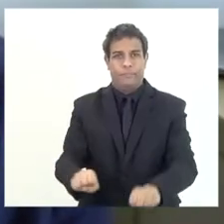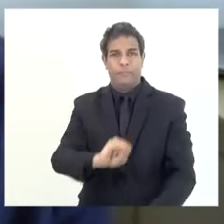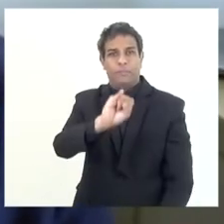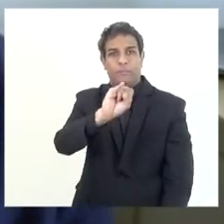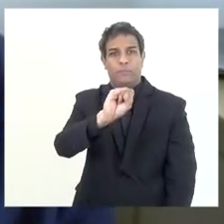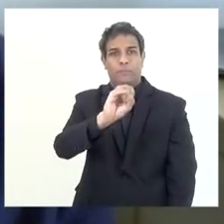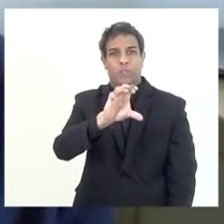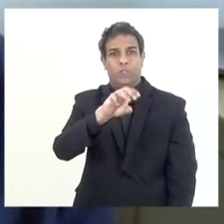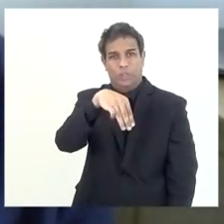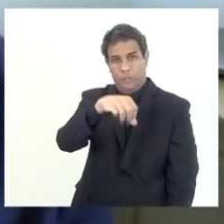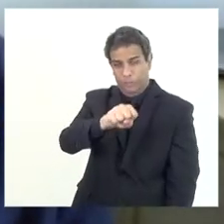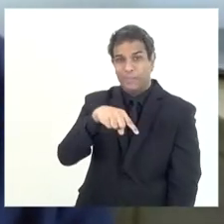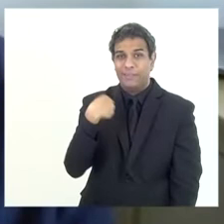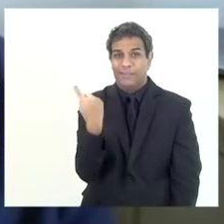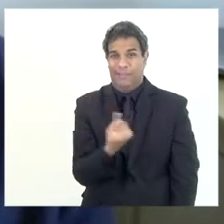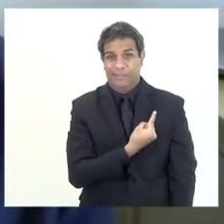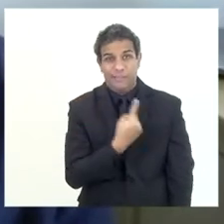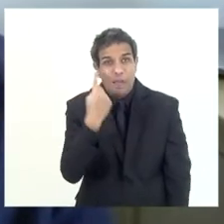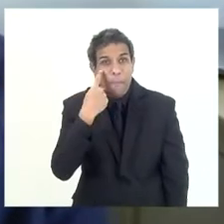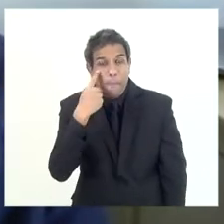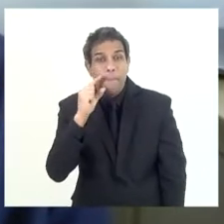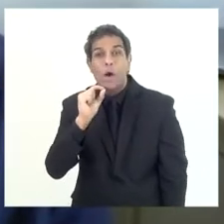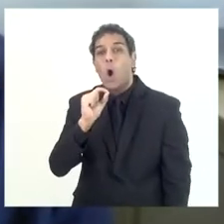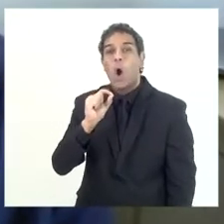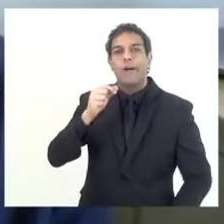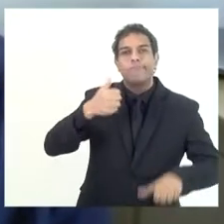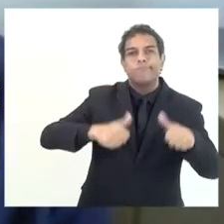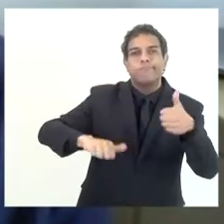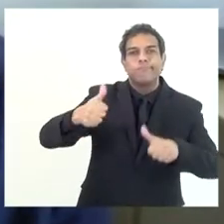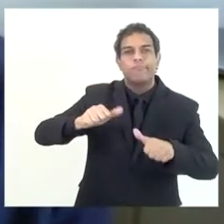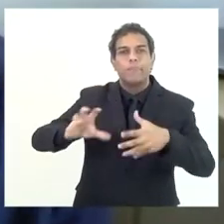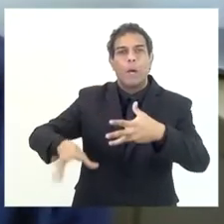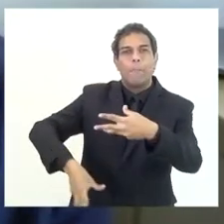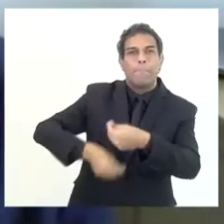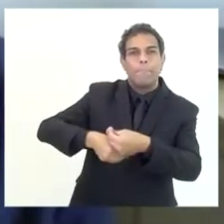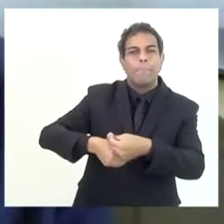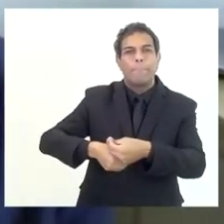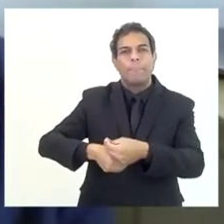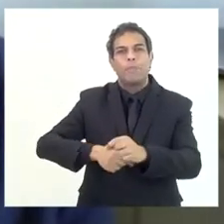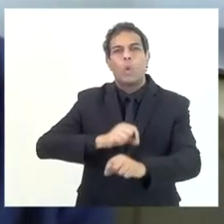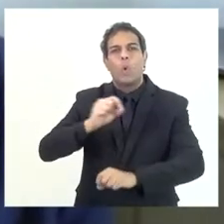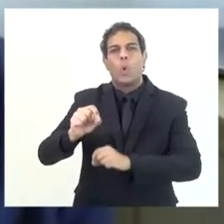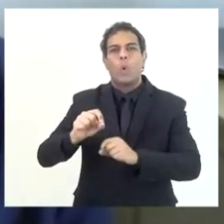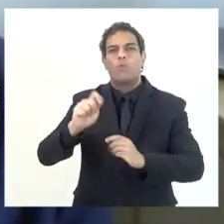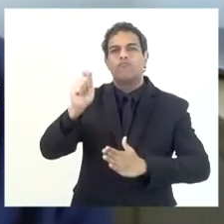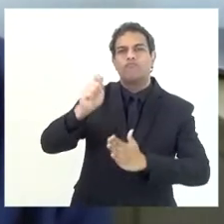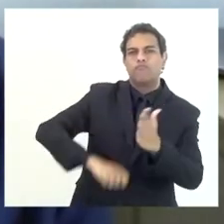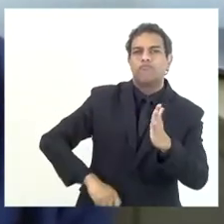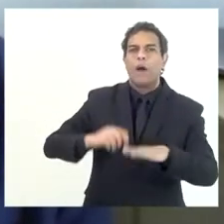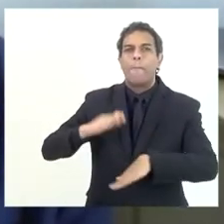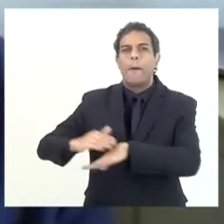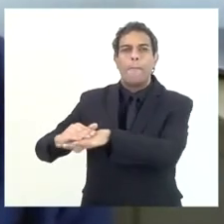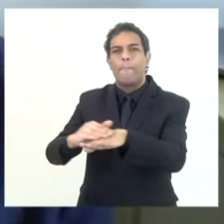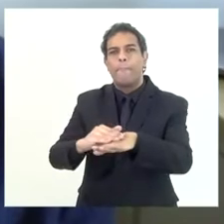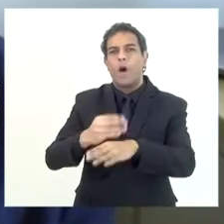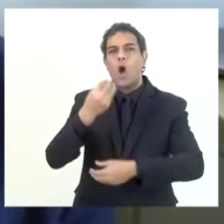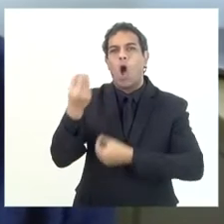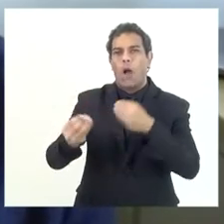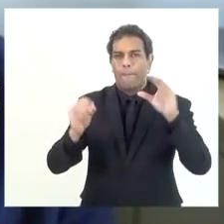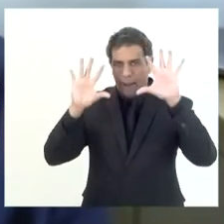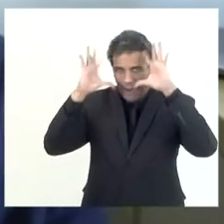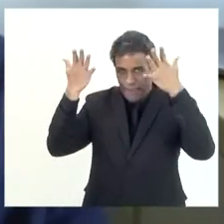pedir o Tesouro, o principal, com absoluta liberdade do Tesouro fazer o que quiser e bem entender.